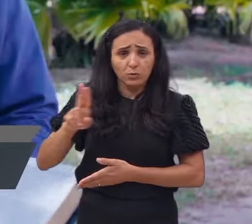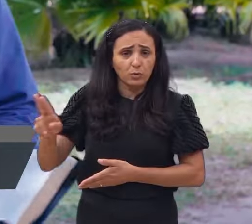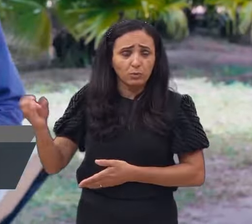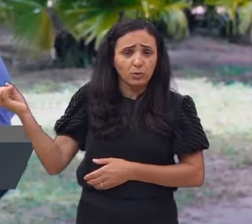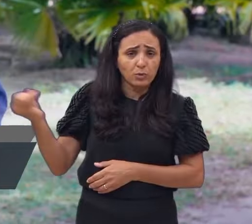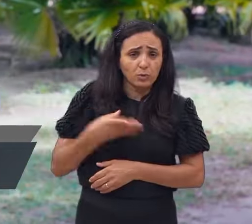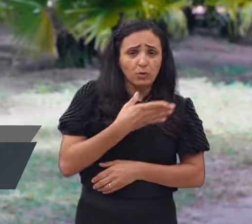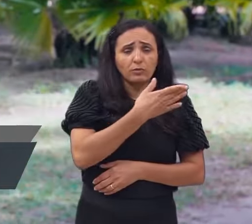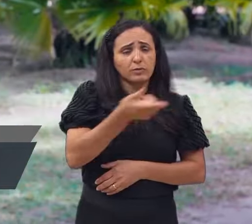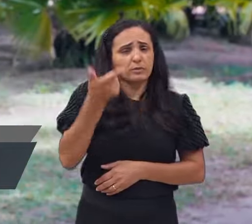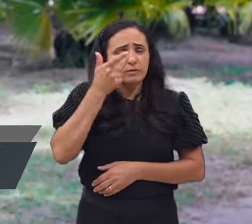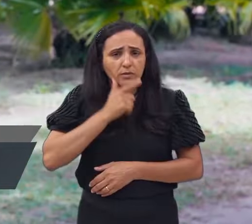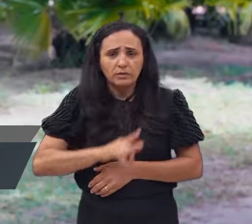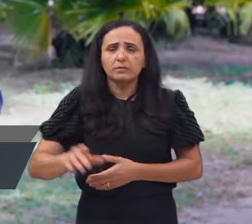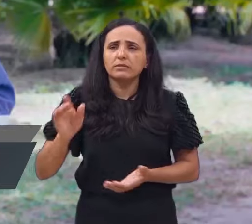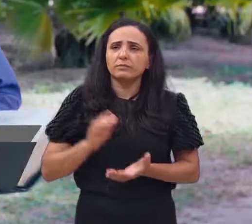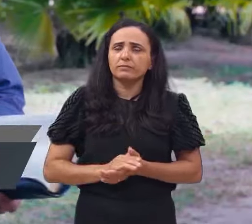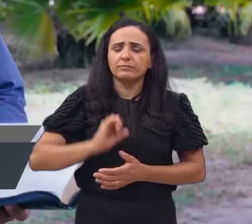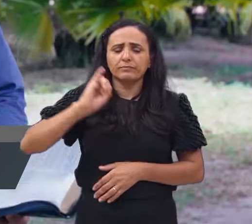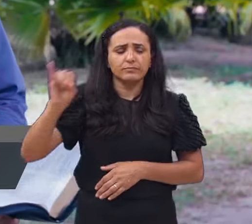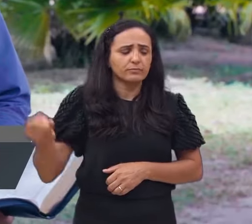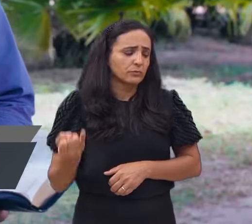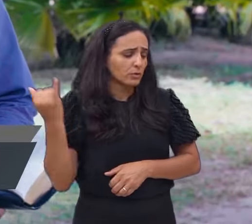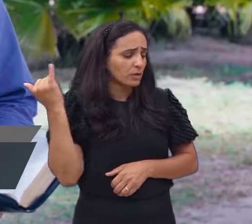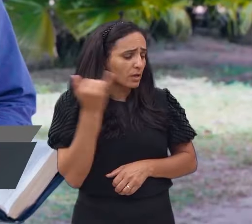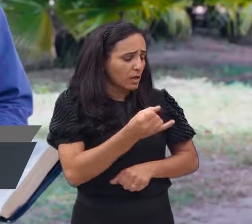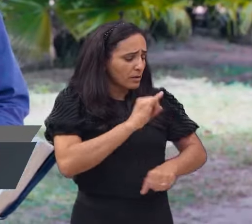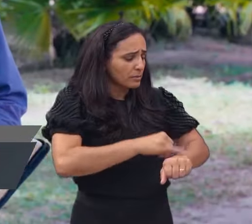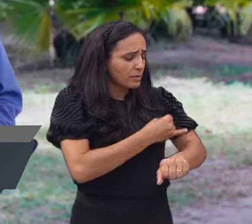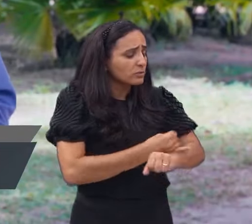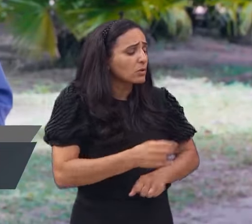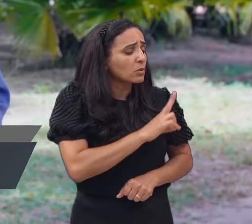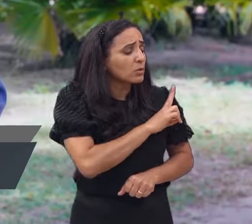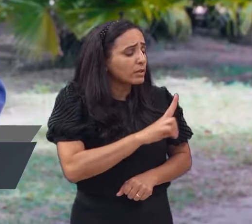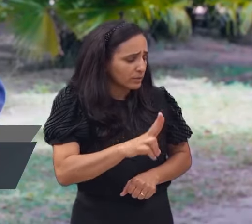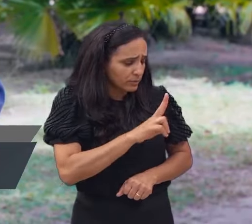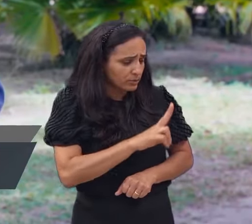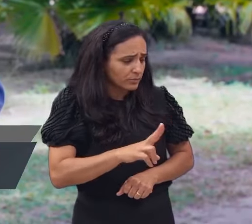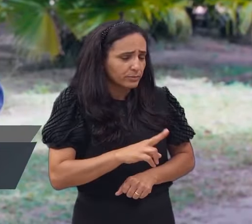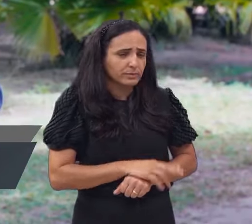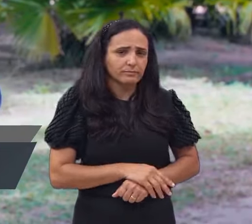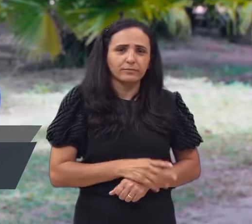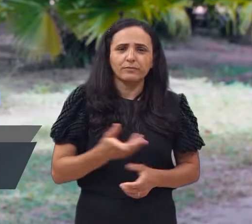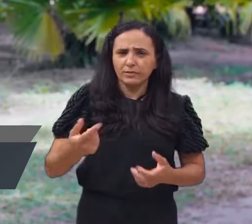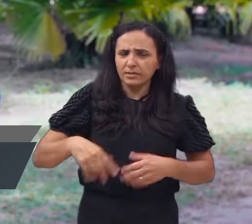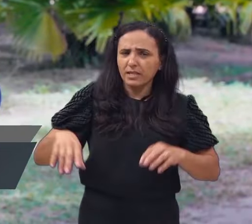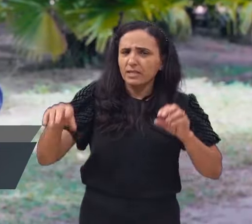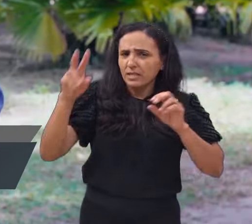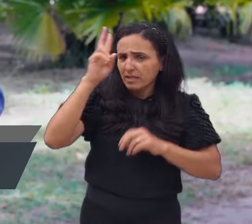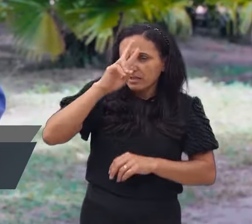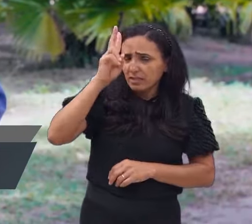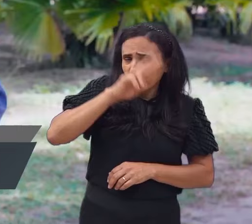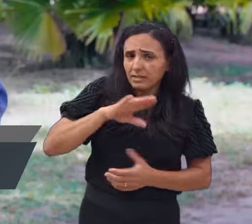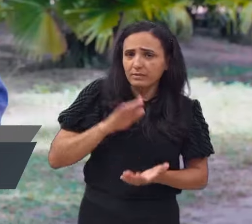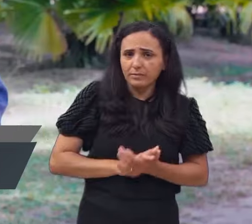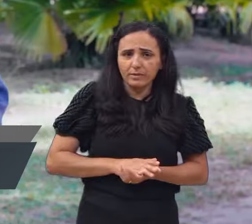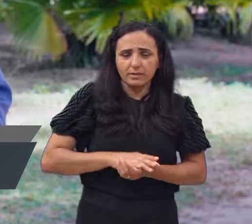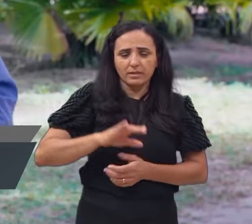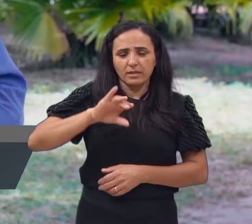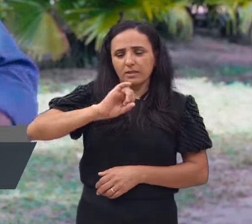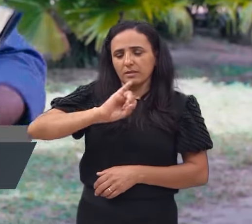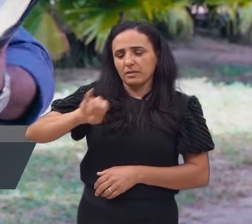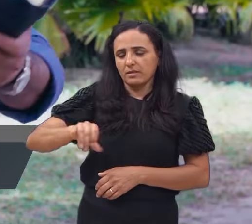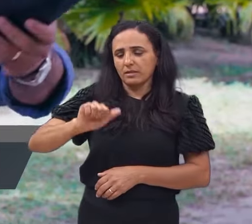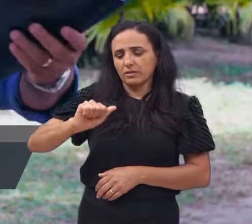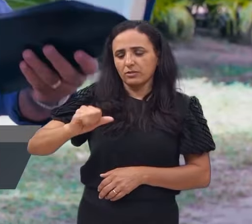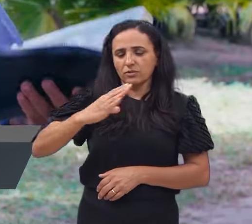nome. É o mesmo quando Ele apareceu para Jacó e perguntou, qual é o teu nome? Lembra da passagem lá no Val de Jaboque? Ele